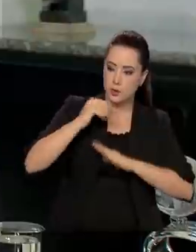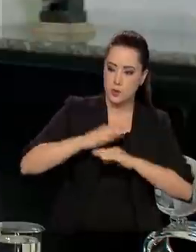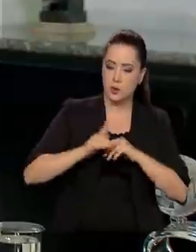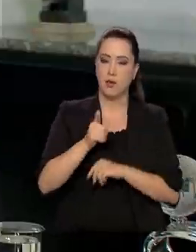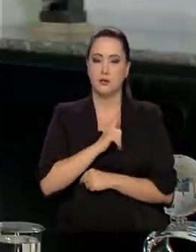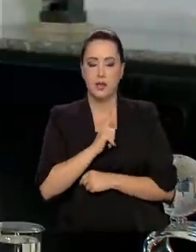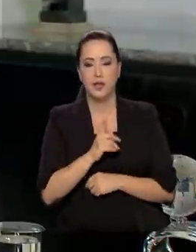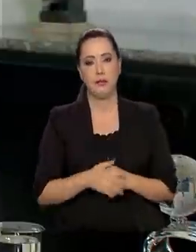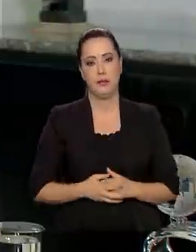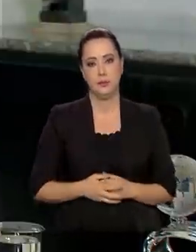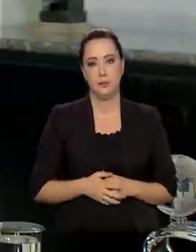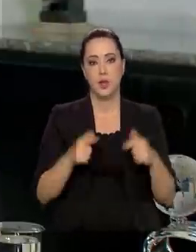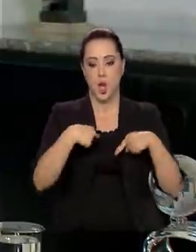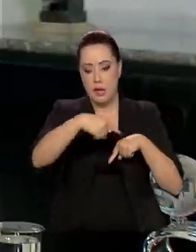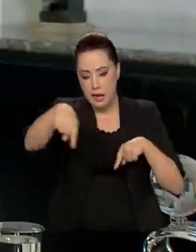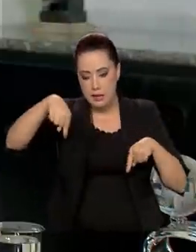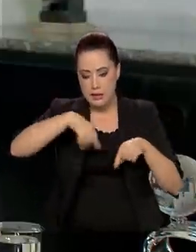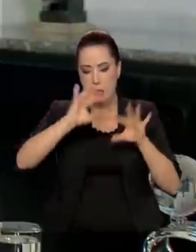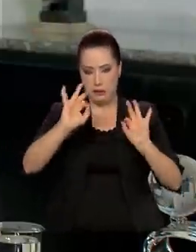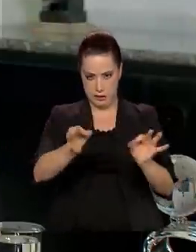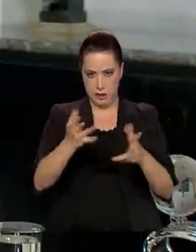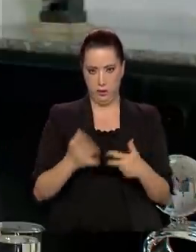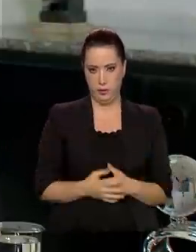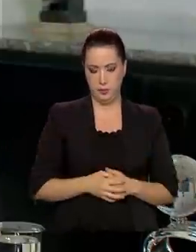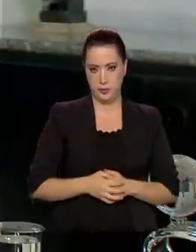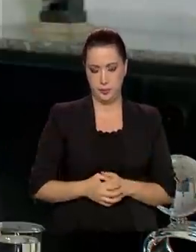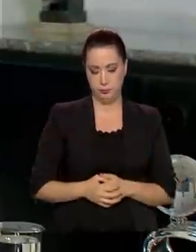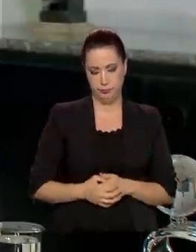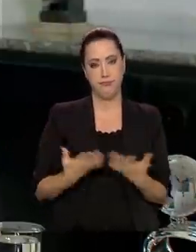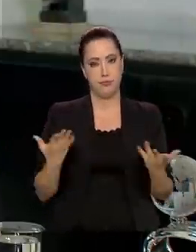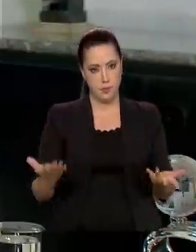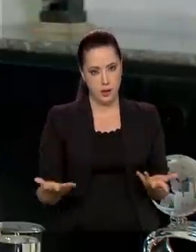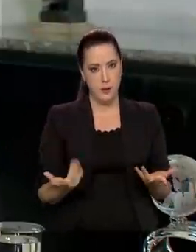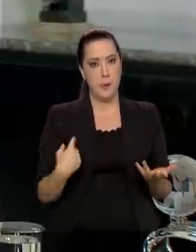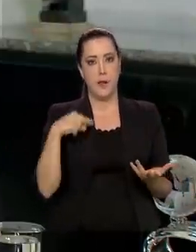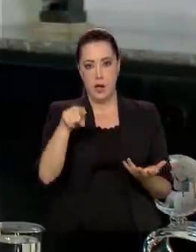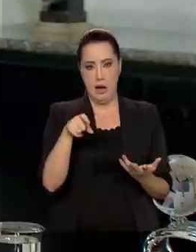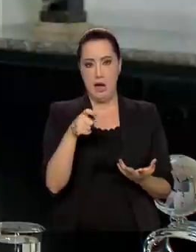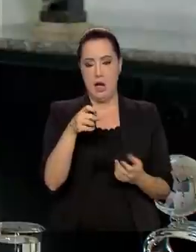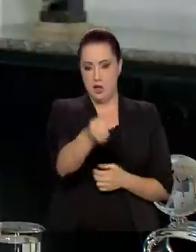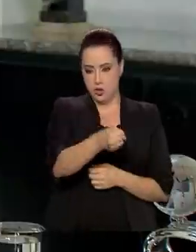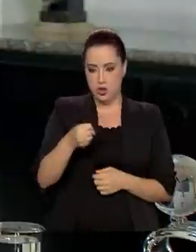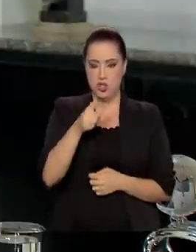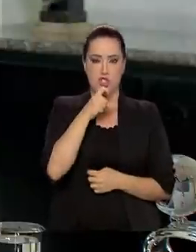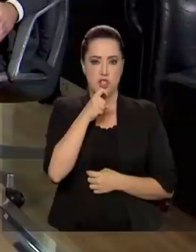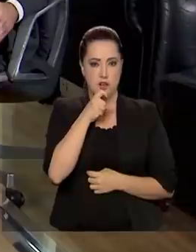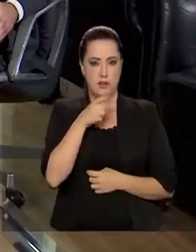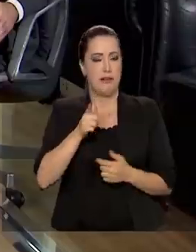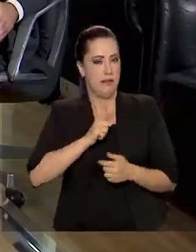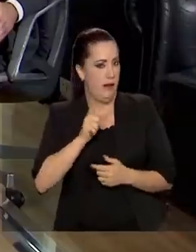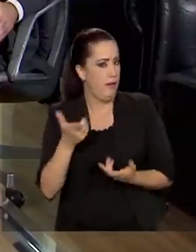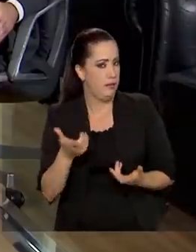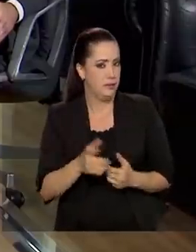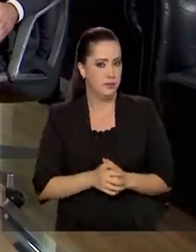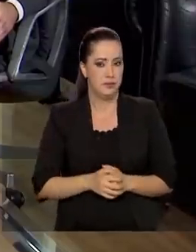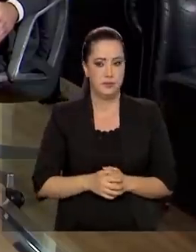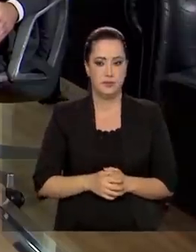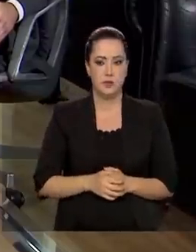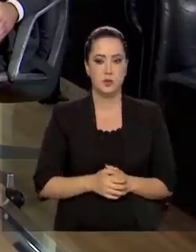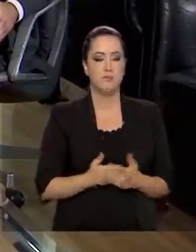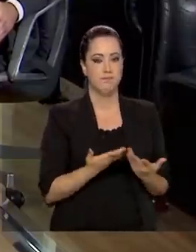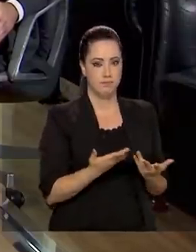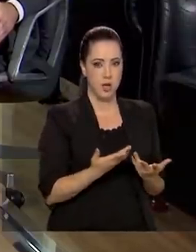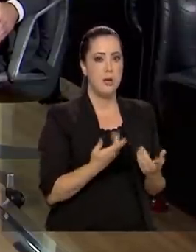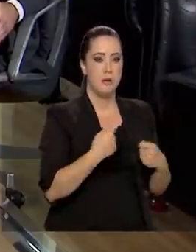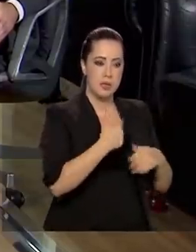estrutura da sala, se está correta, a parte de frio. Então, tudo isso... Para manter as vacinas.